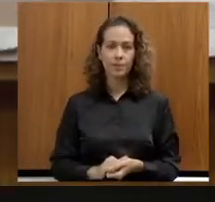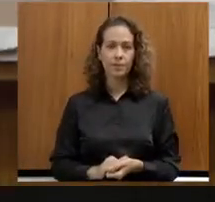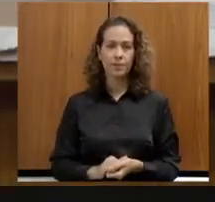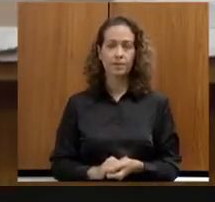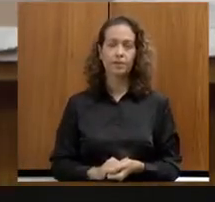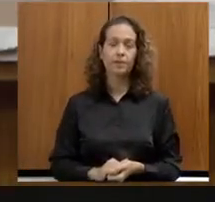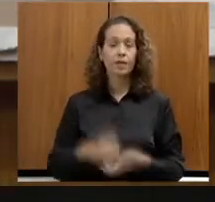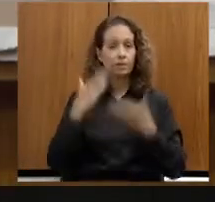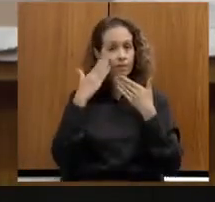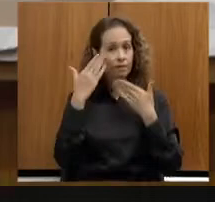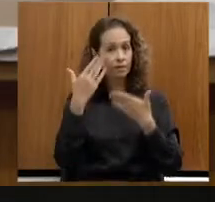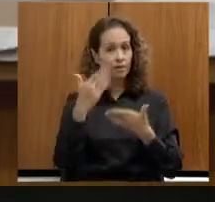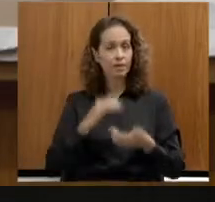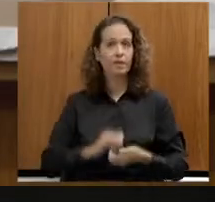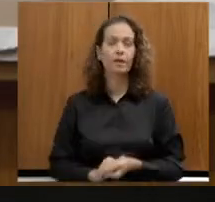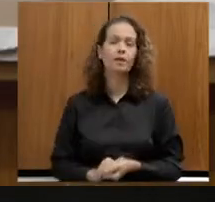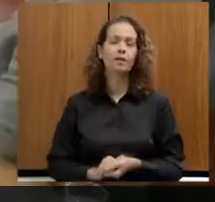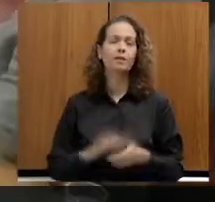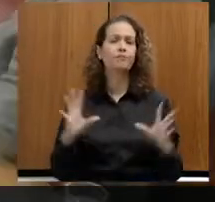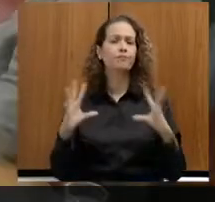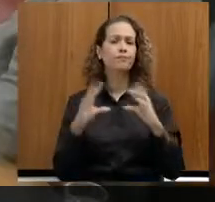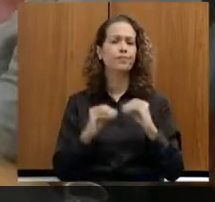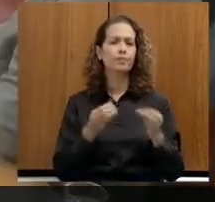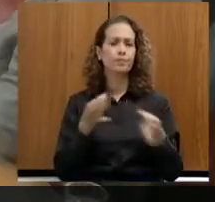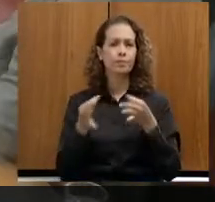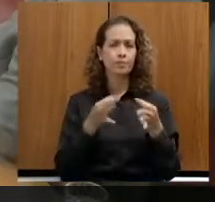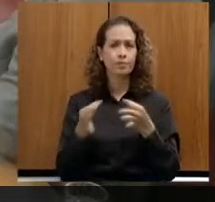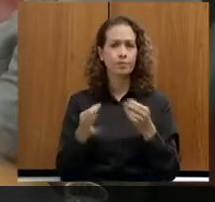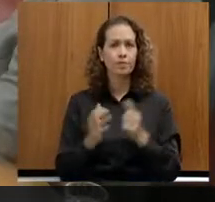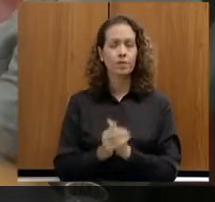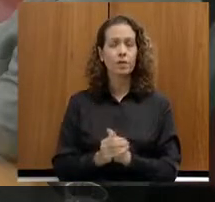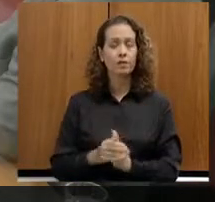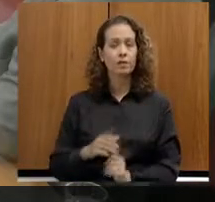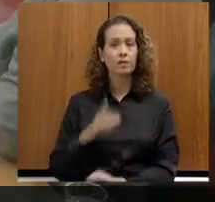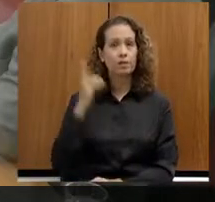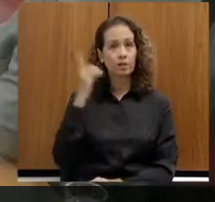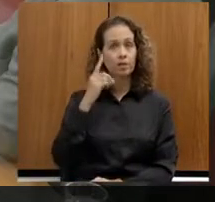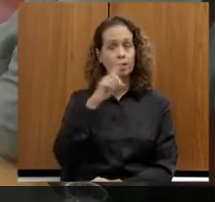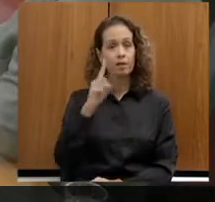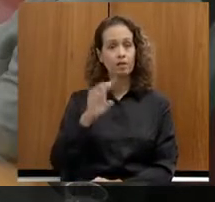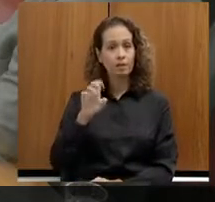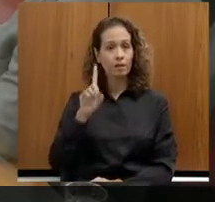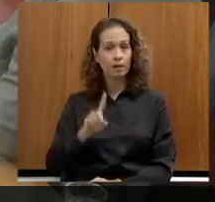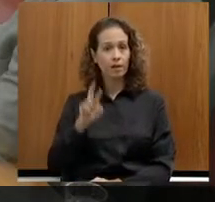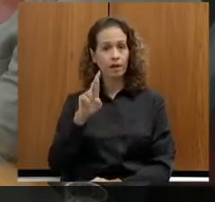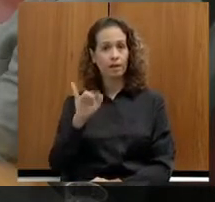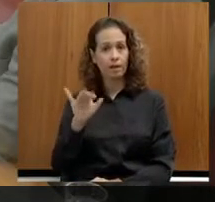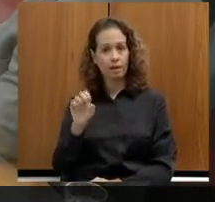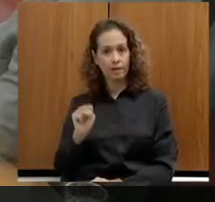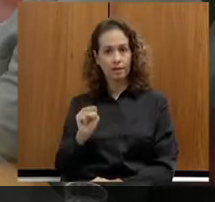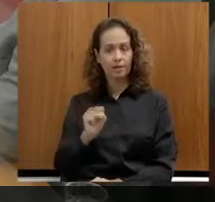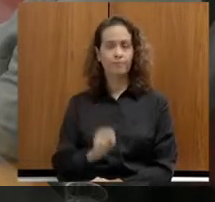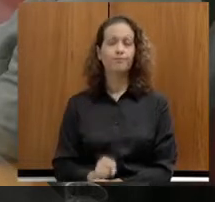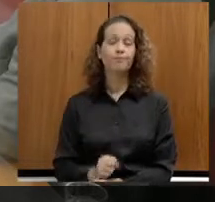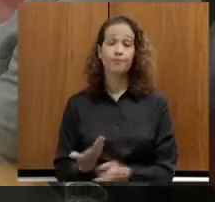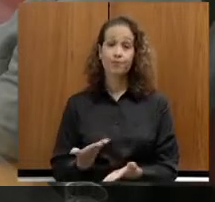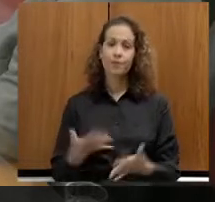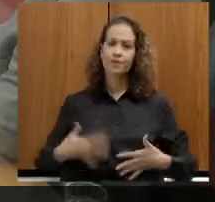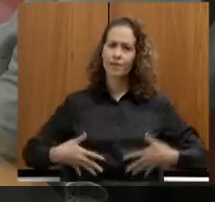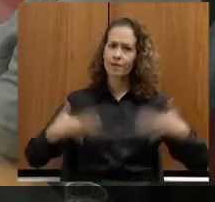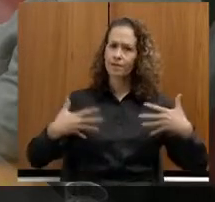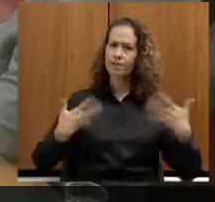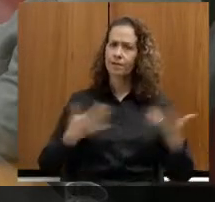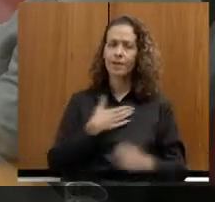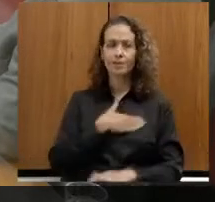Muito obrigado. Para as suas considerações finais, com a palavra o deputado Zé Reis. Dumeir por satisfeito, senhor presidente,